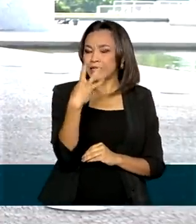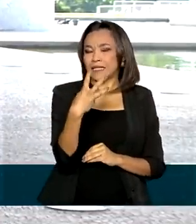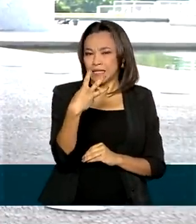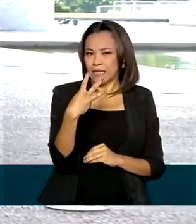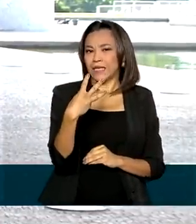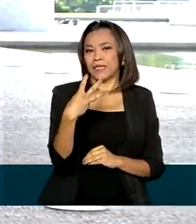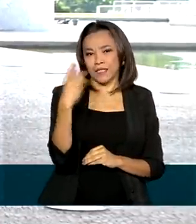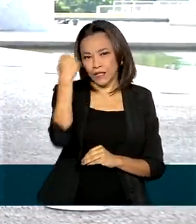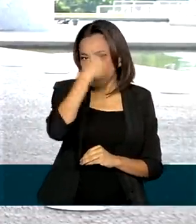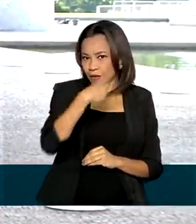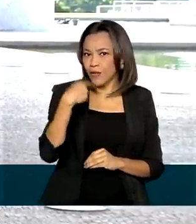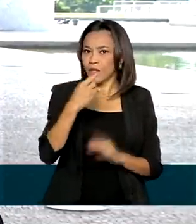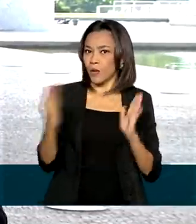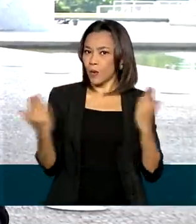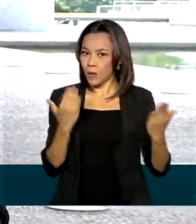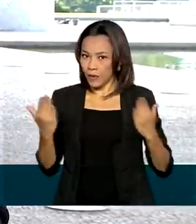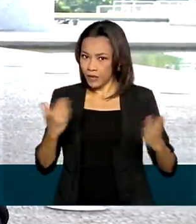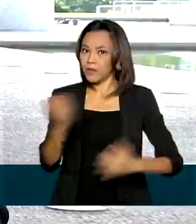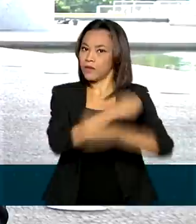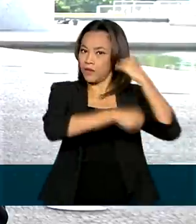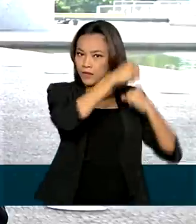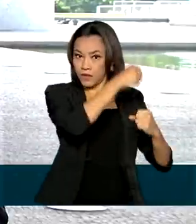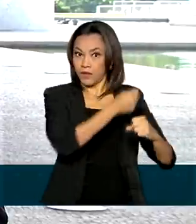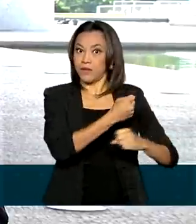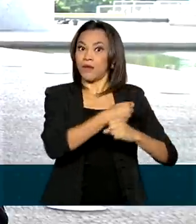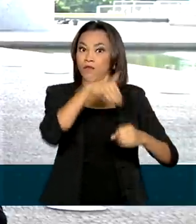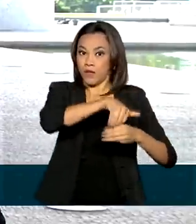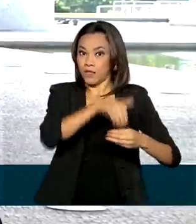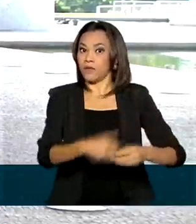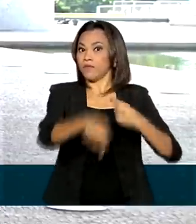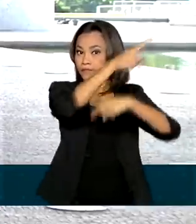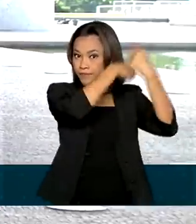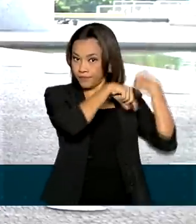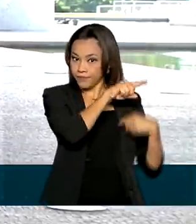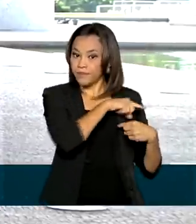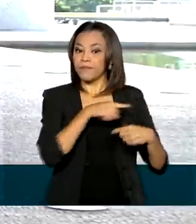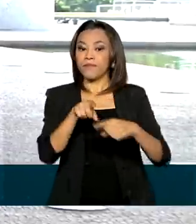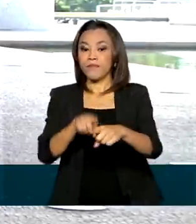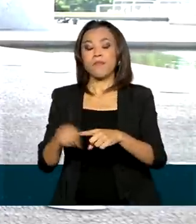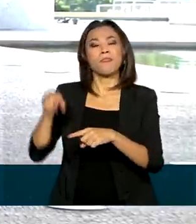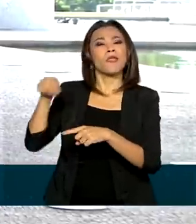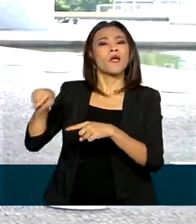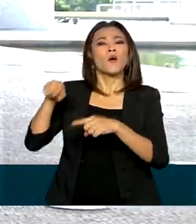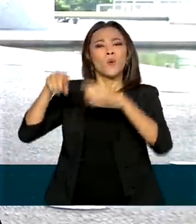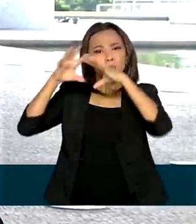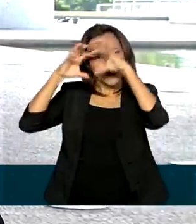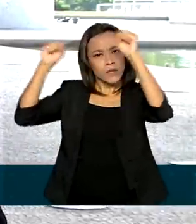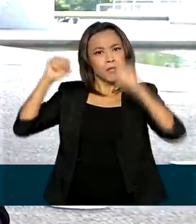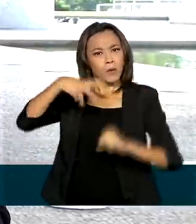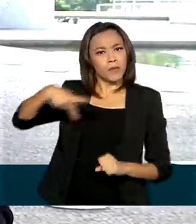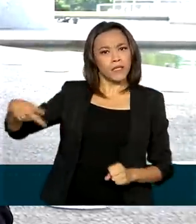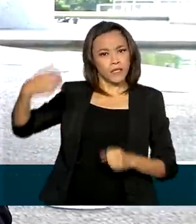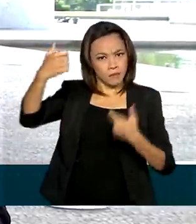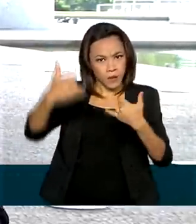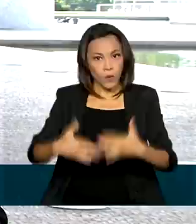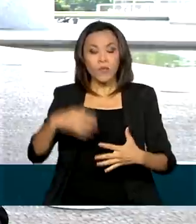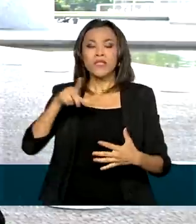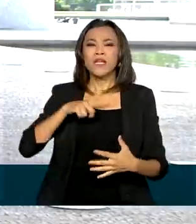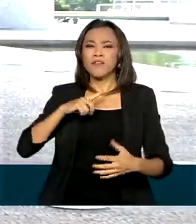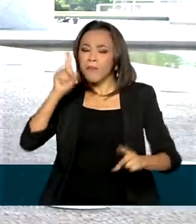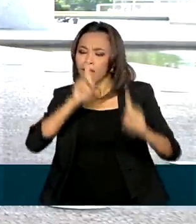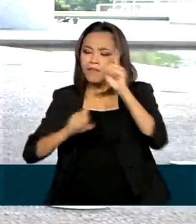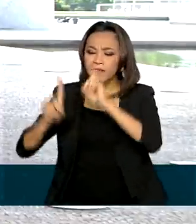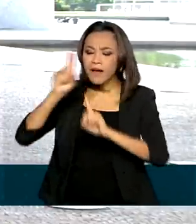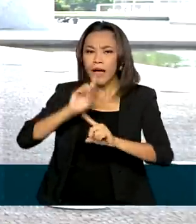à eleição anterior. Segundo o presidente do Tribunal Superior Eleitoral, Luiz Roberto Barroso, uma falha no computador do TCE